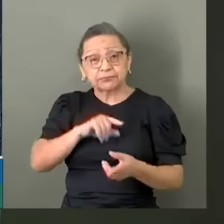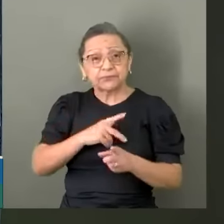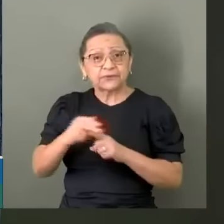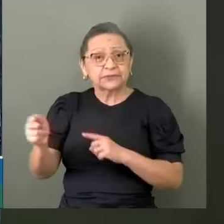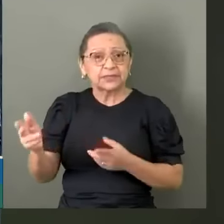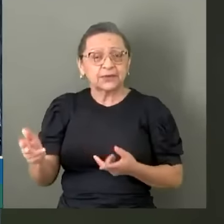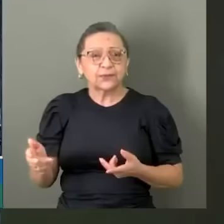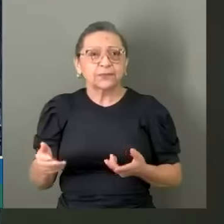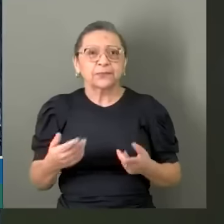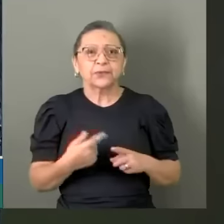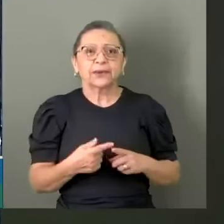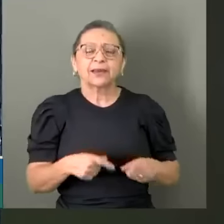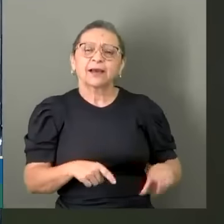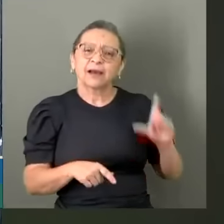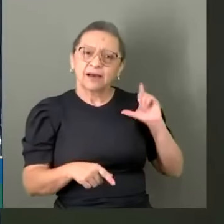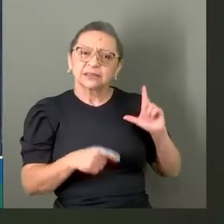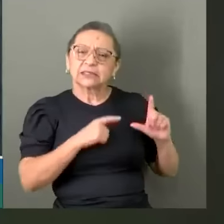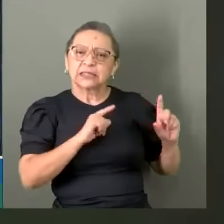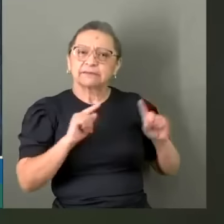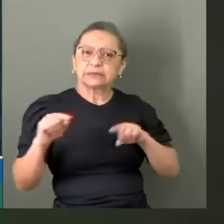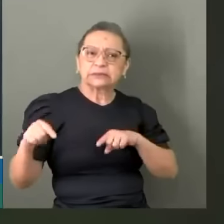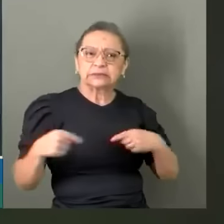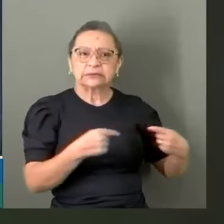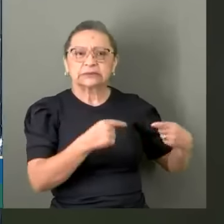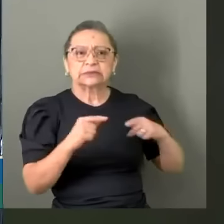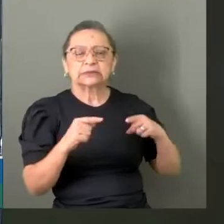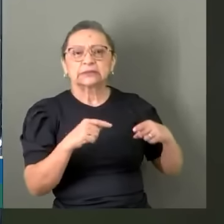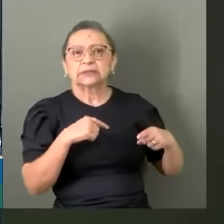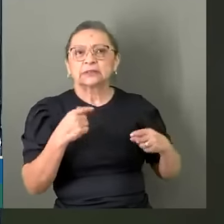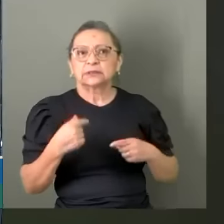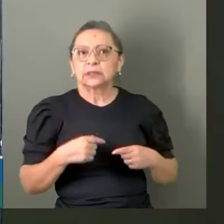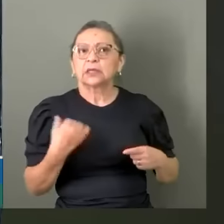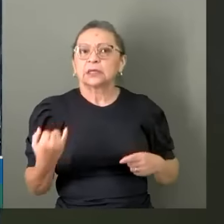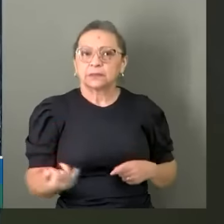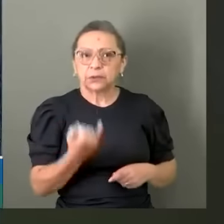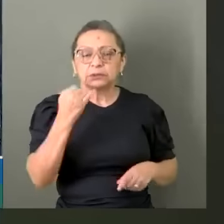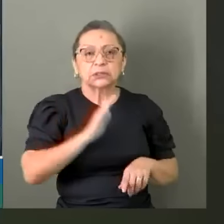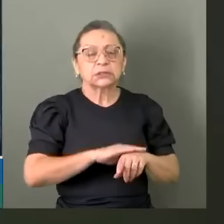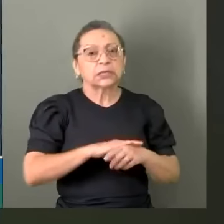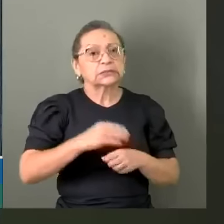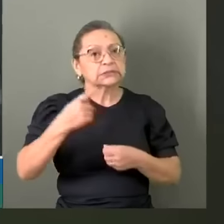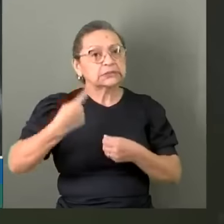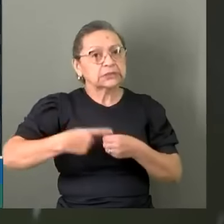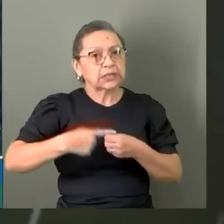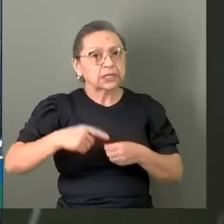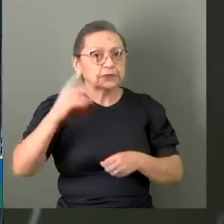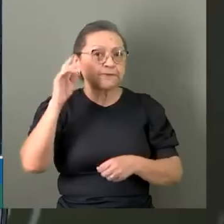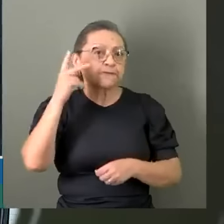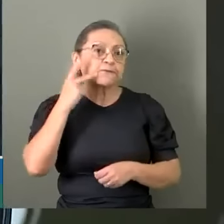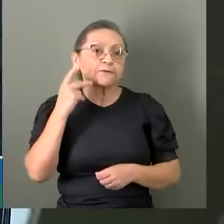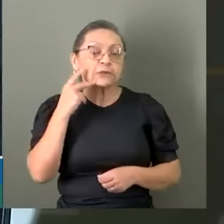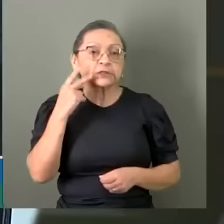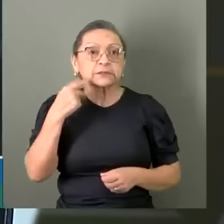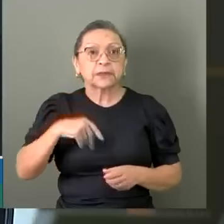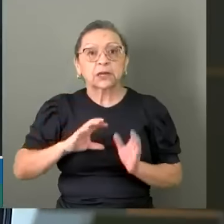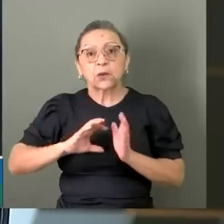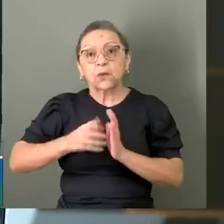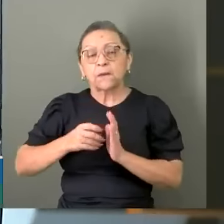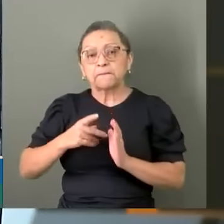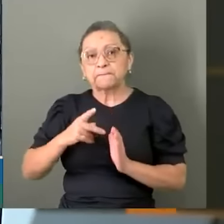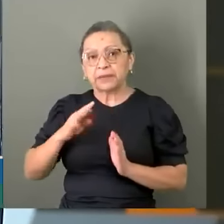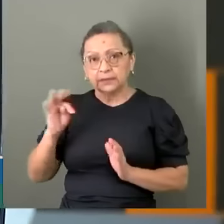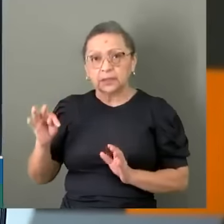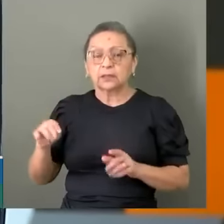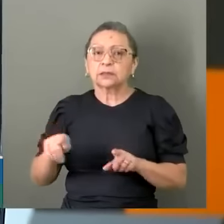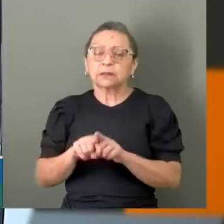uma vez que ele estava disputando ali um espaço relevante, que é a cidade de Fortaleza, para o Partido dos Trabalhadores. Também,